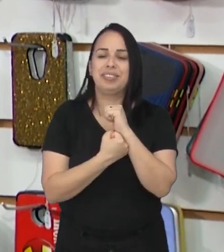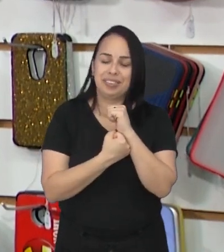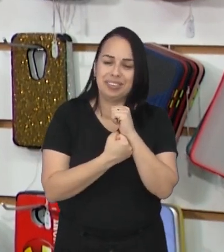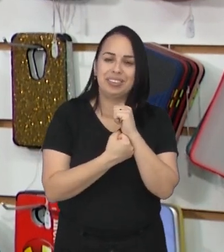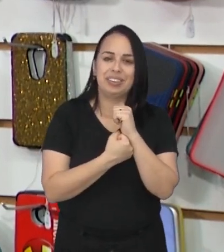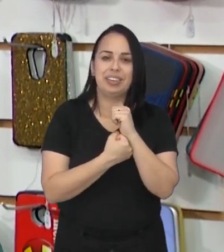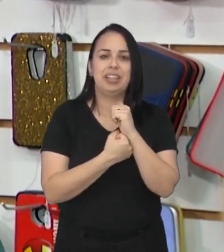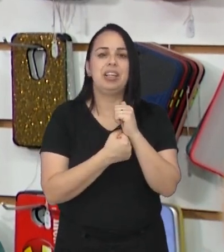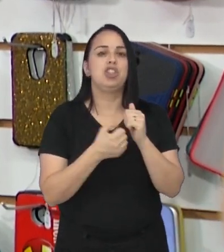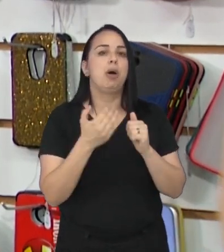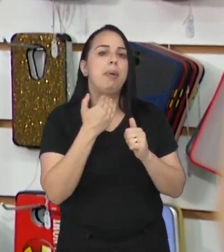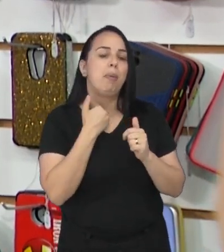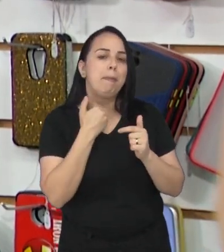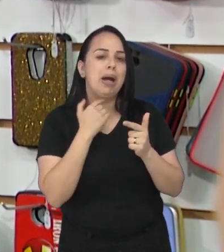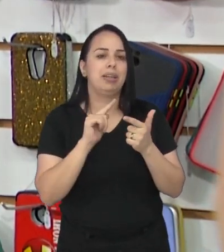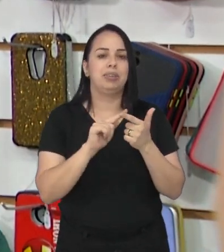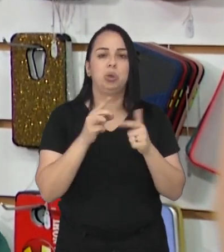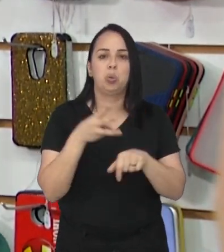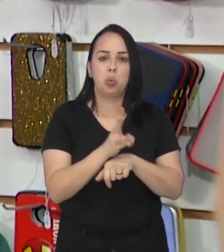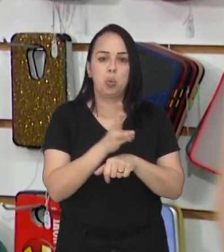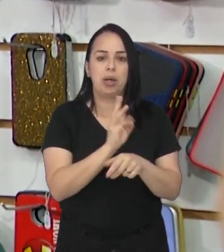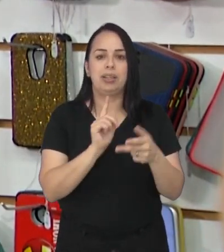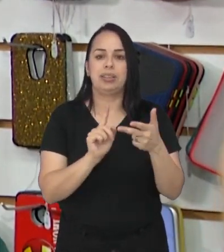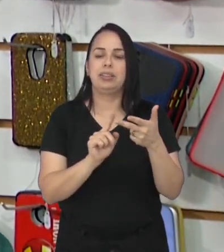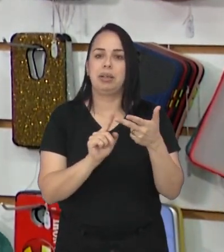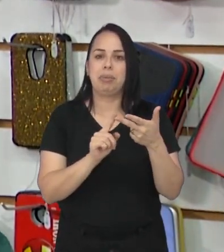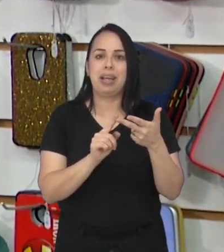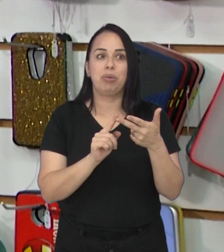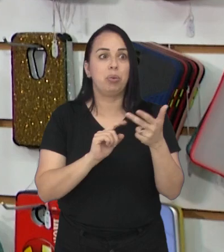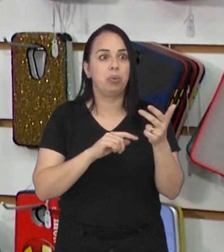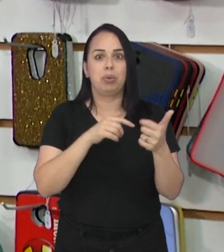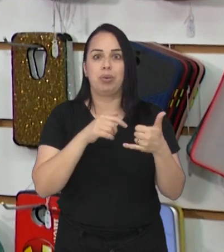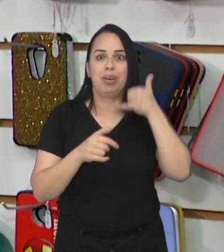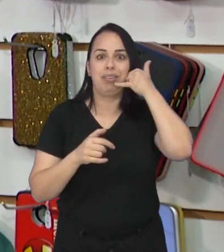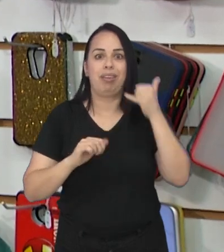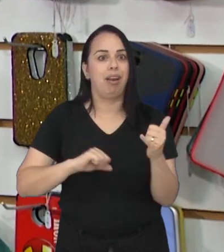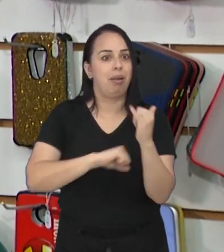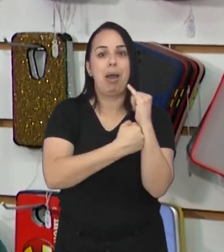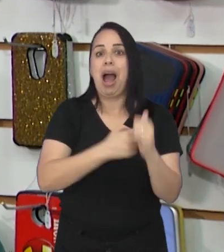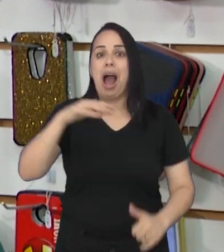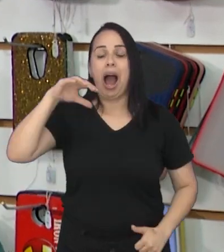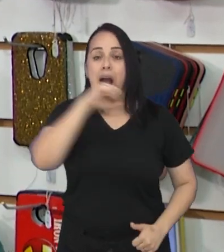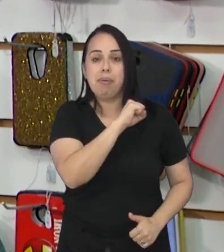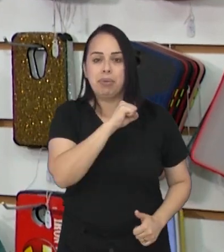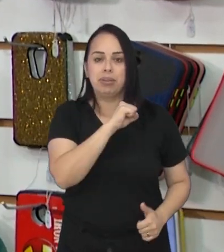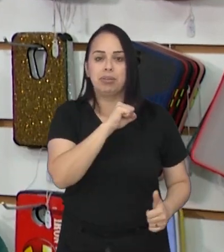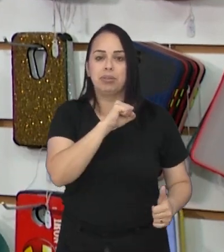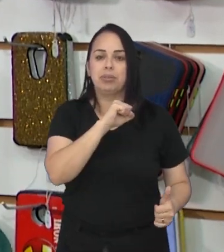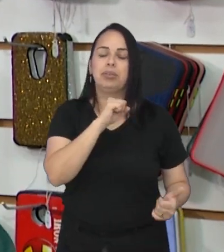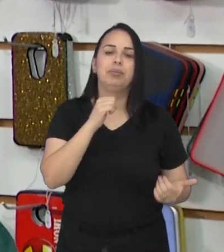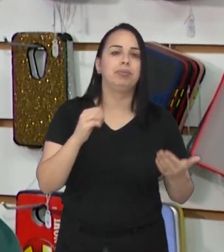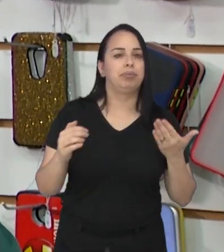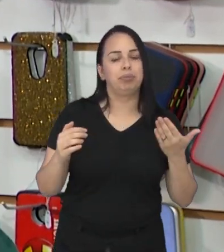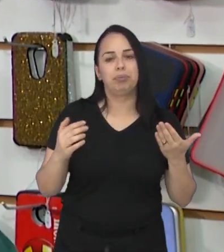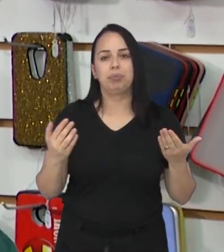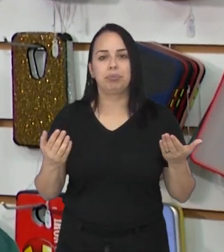tanto as contas bancárias, o WhatsApp e o próprio telefone em menos tempo como